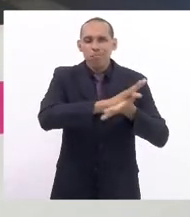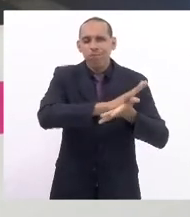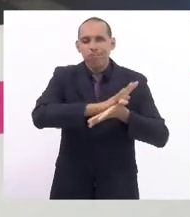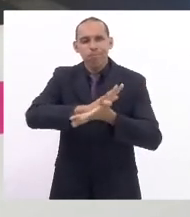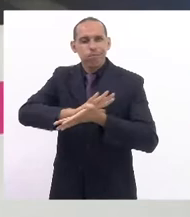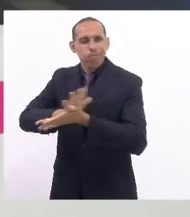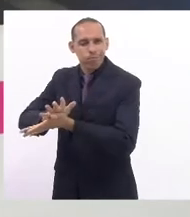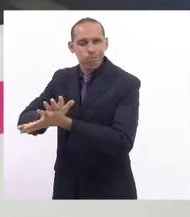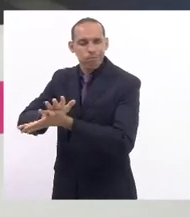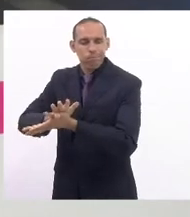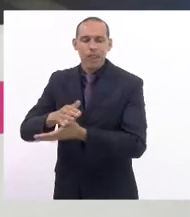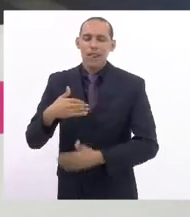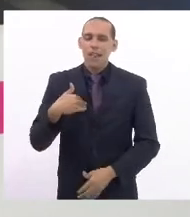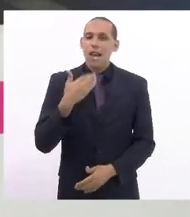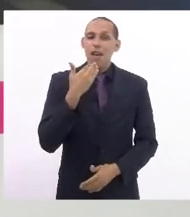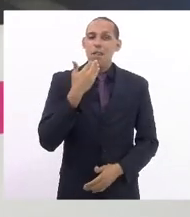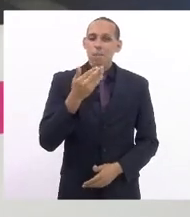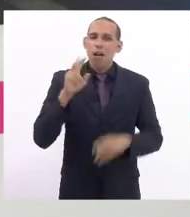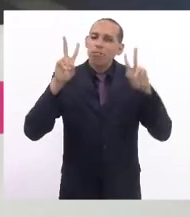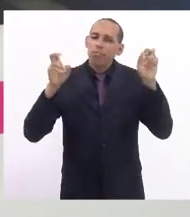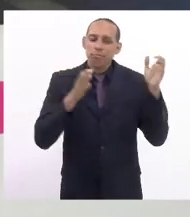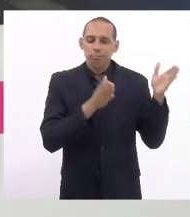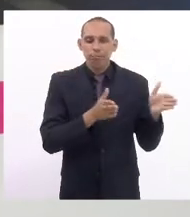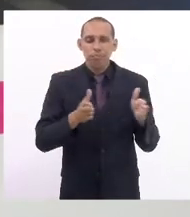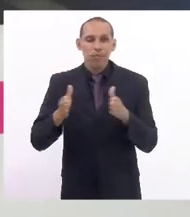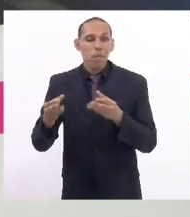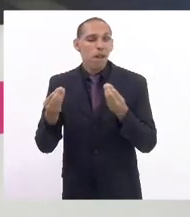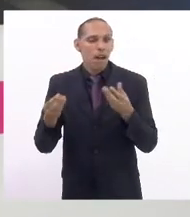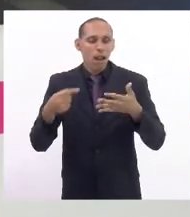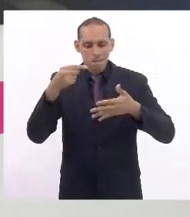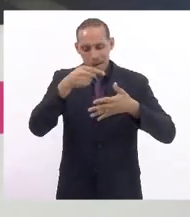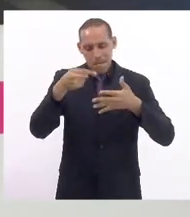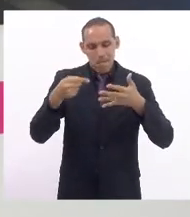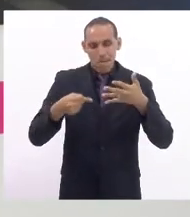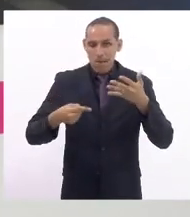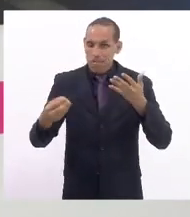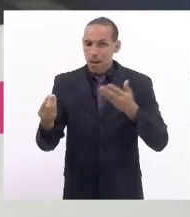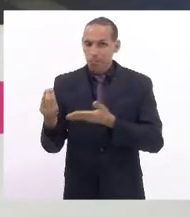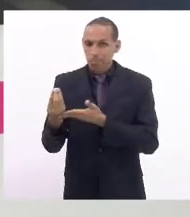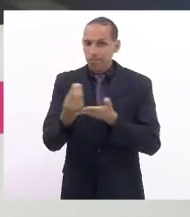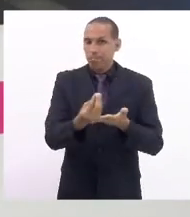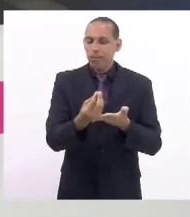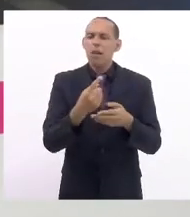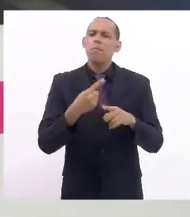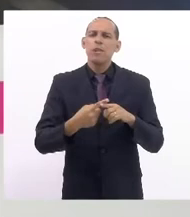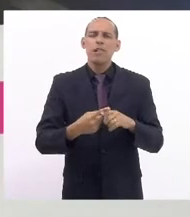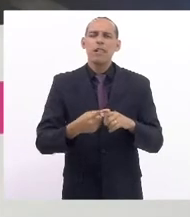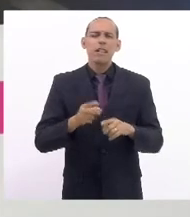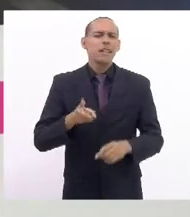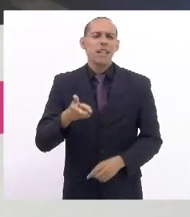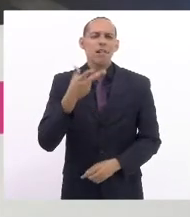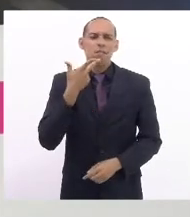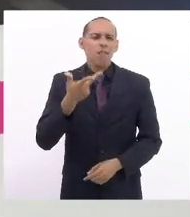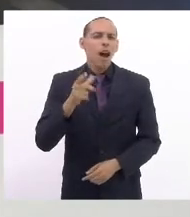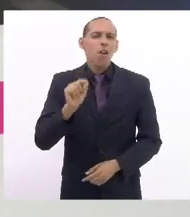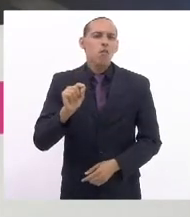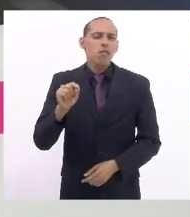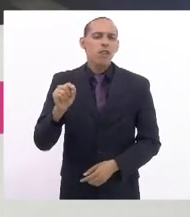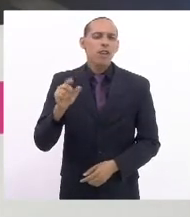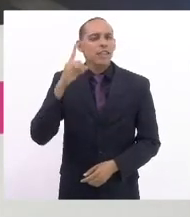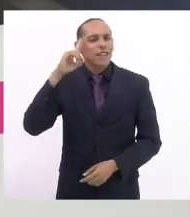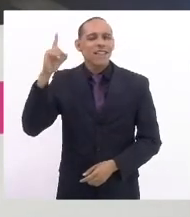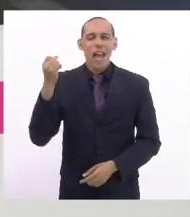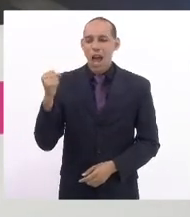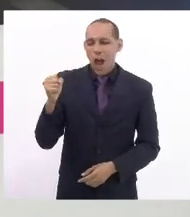então pedi essa questão de ordem para trazer alguns elementos importantes porque sempre que fala do 8 de março de uma forma muito